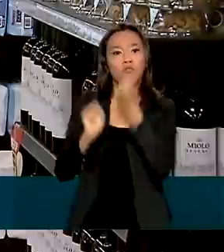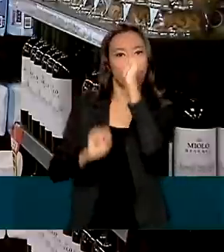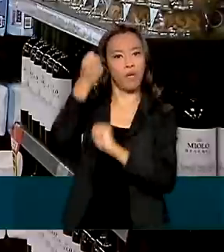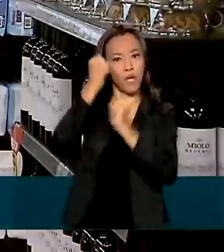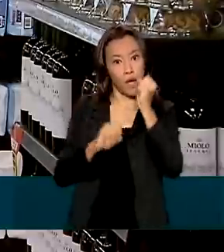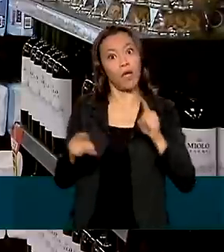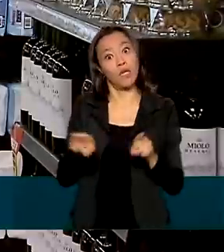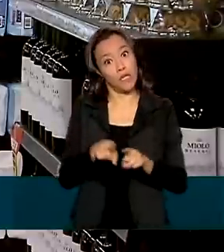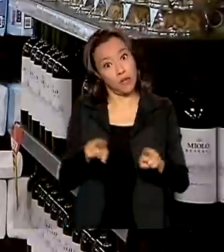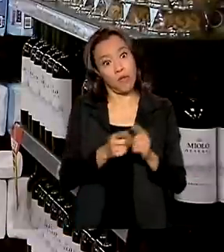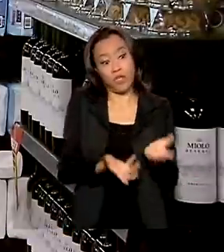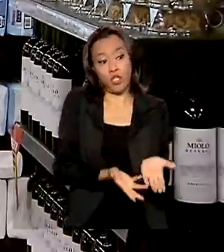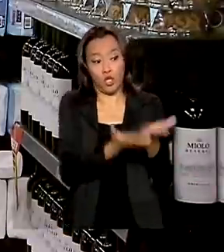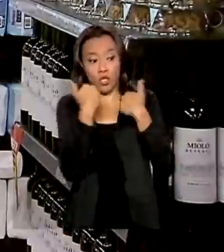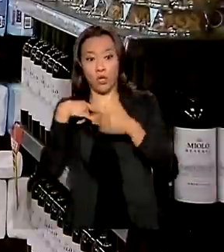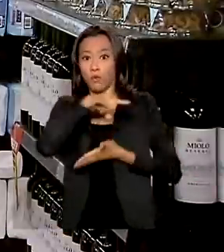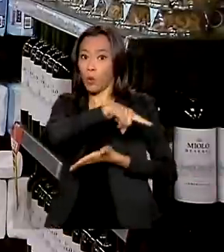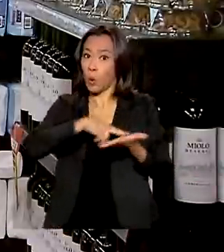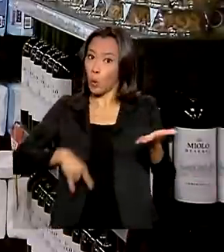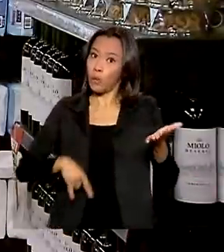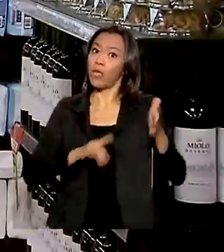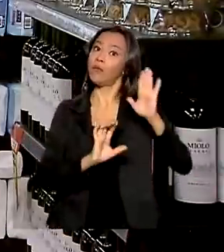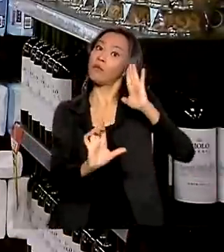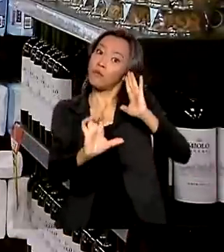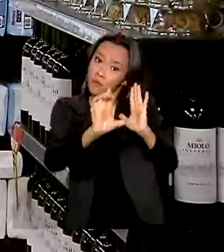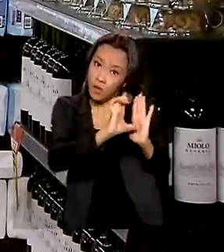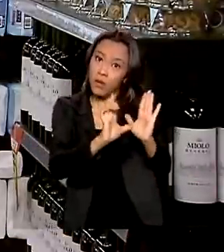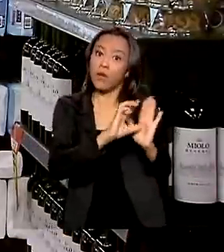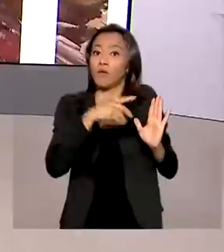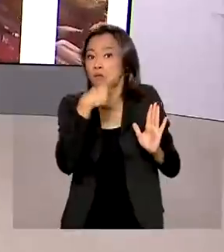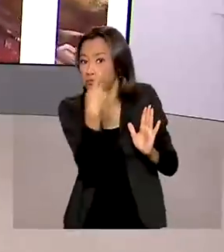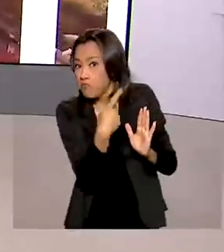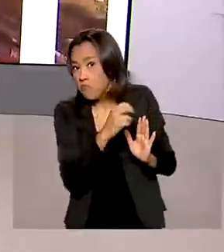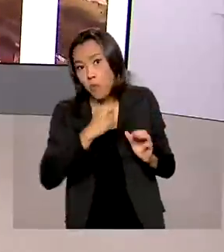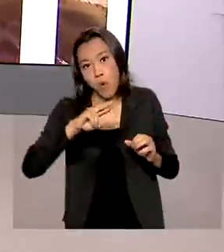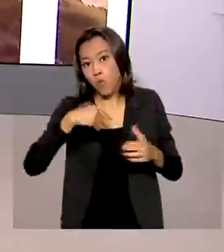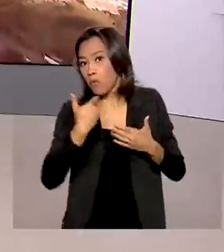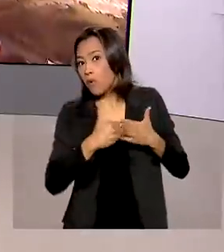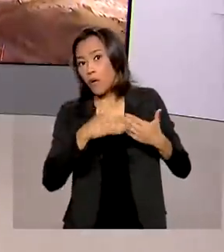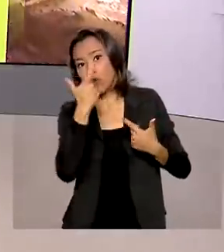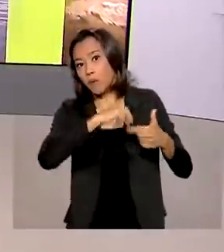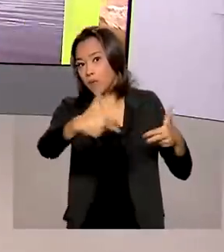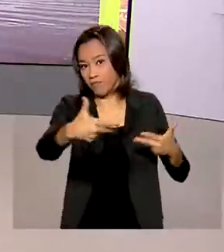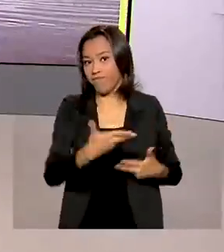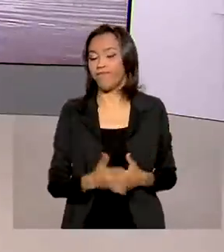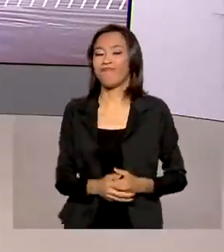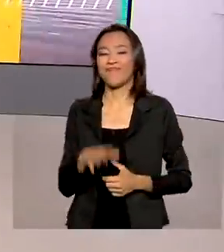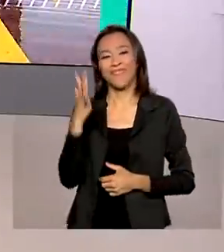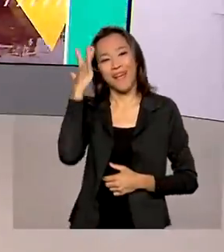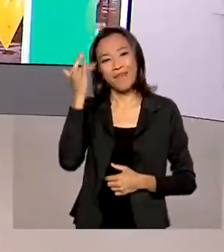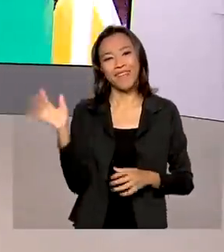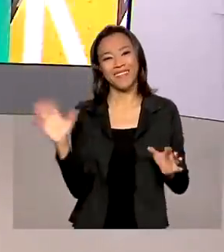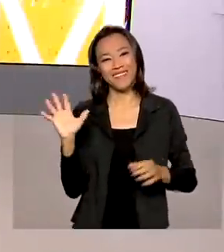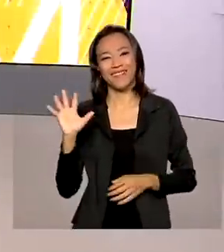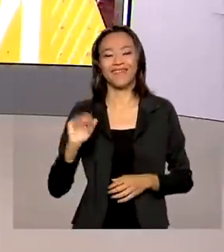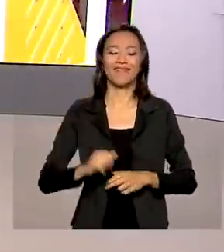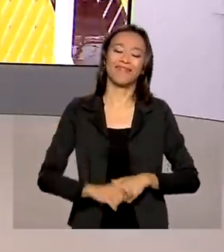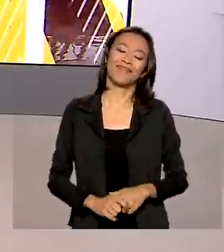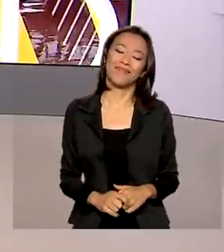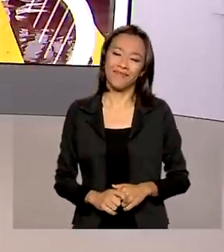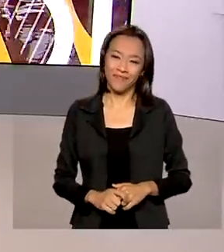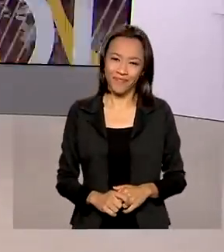à cassação da licença do estabelecimento ou da atividade. A gente fica por aqui, nos vemos amanhã. Tchau, tchau!